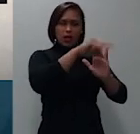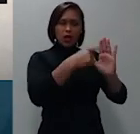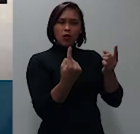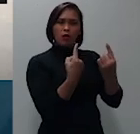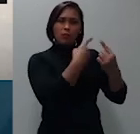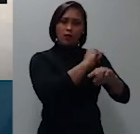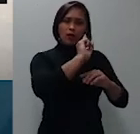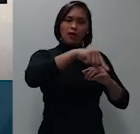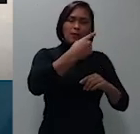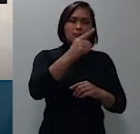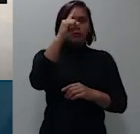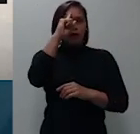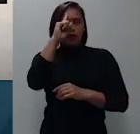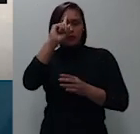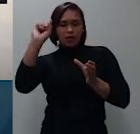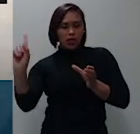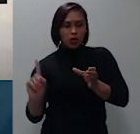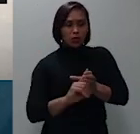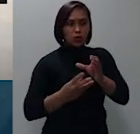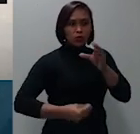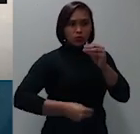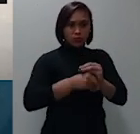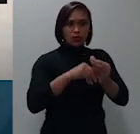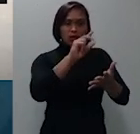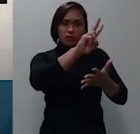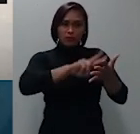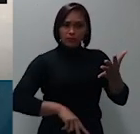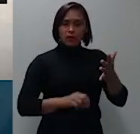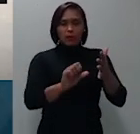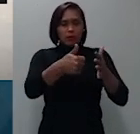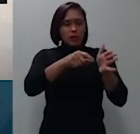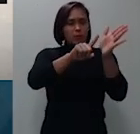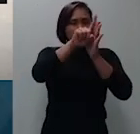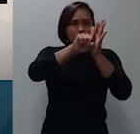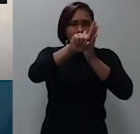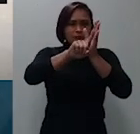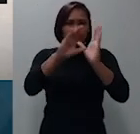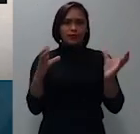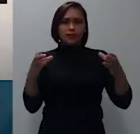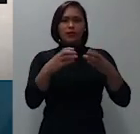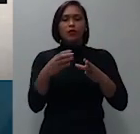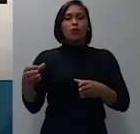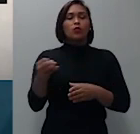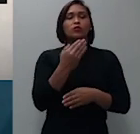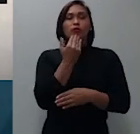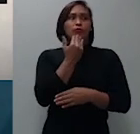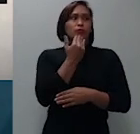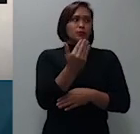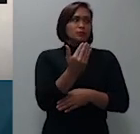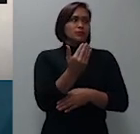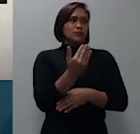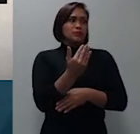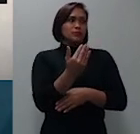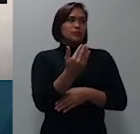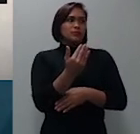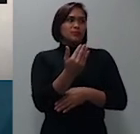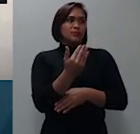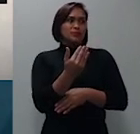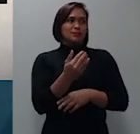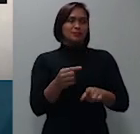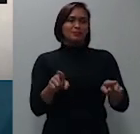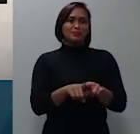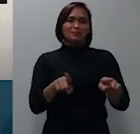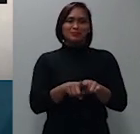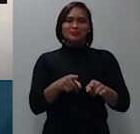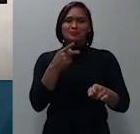inclusão em pauta submeto a apreciação da turma um novo pedido de retirada de pauta já indeferido pela decisão de